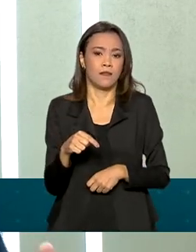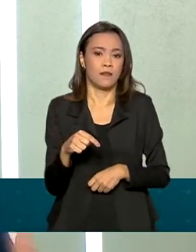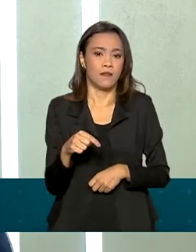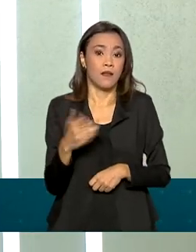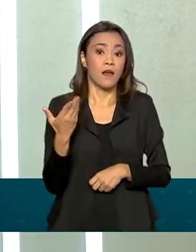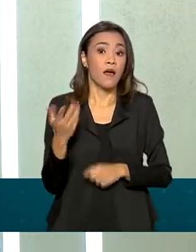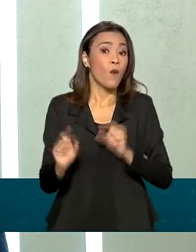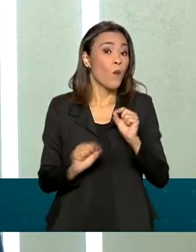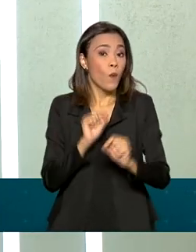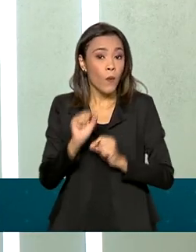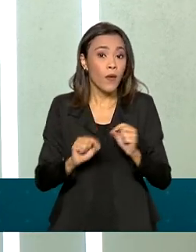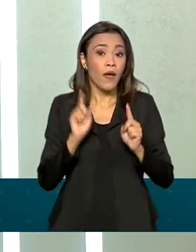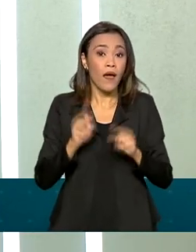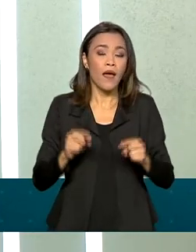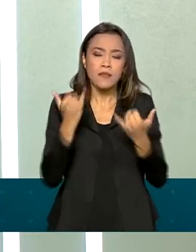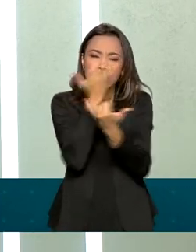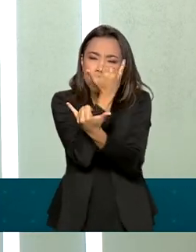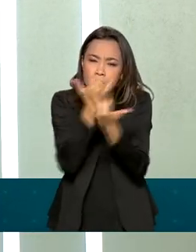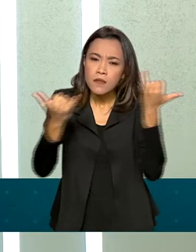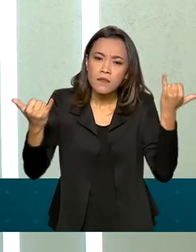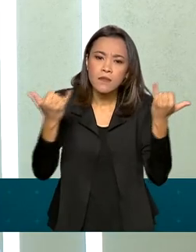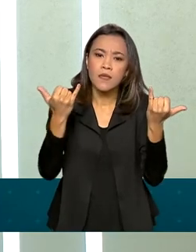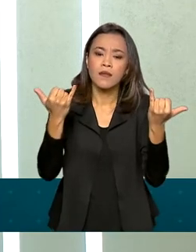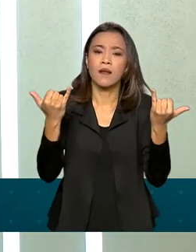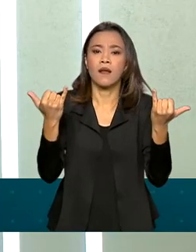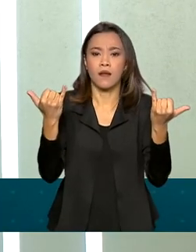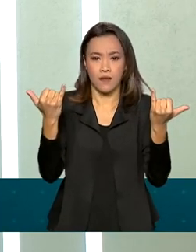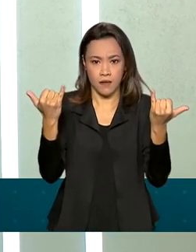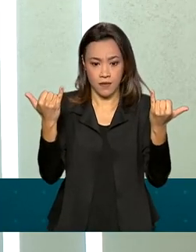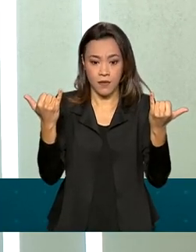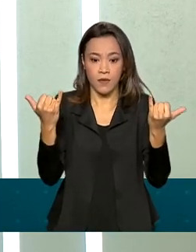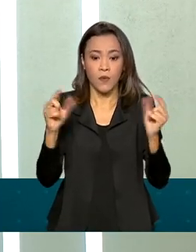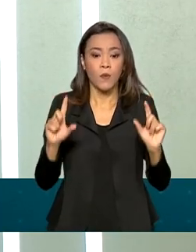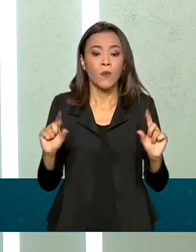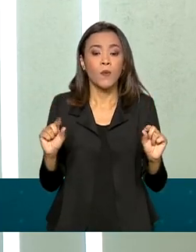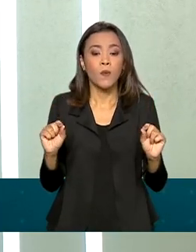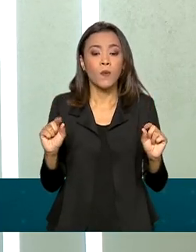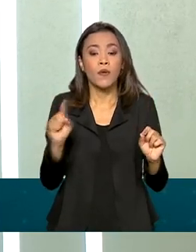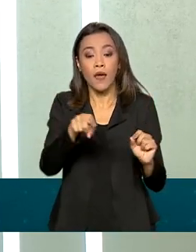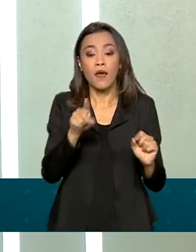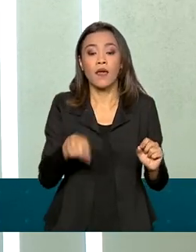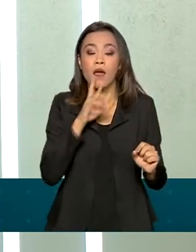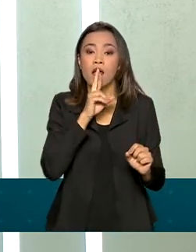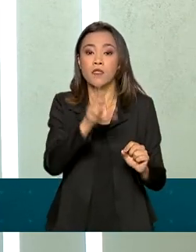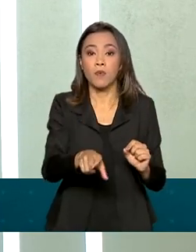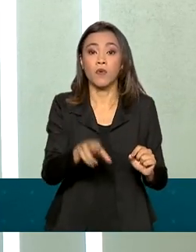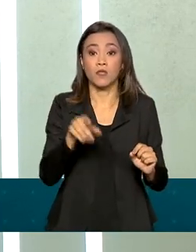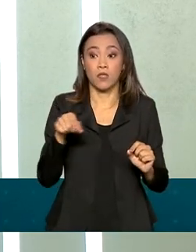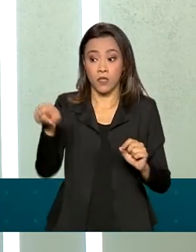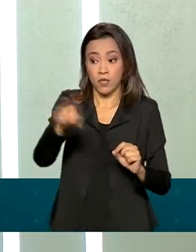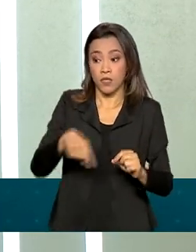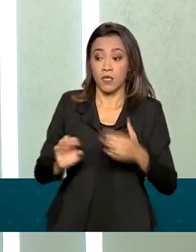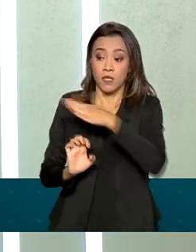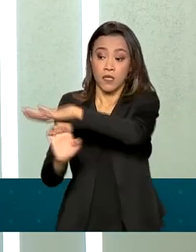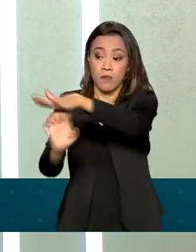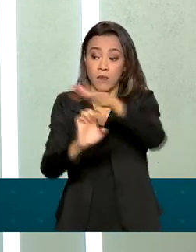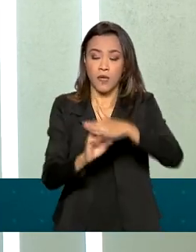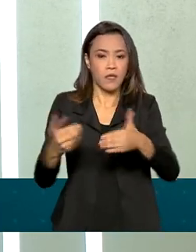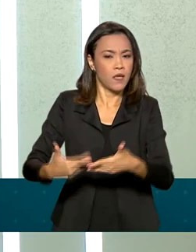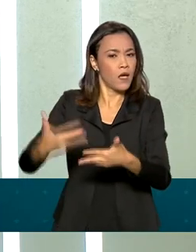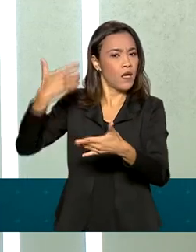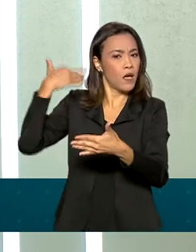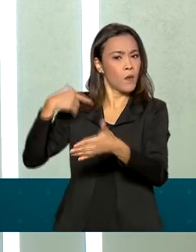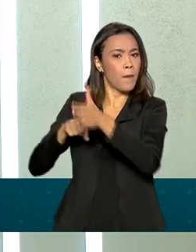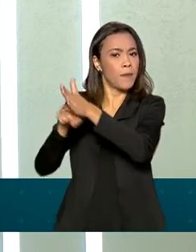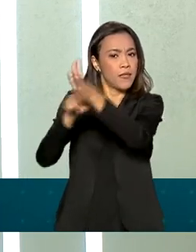isso é similar e também bastante semelhante ao resultado obtido com os empresários, quando, numa pesquisa